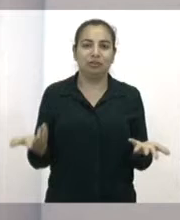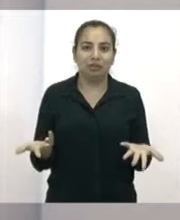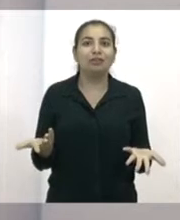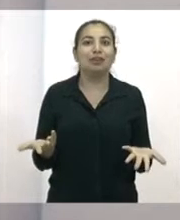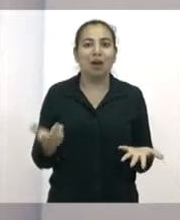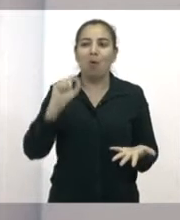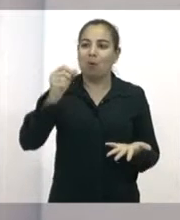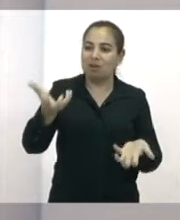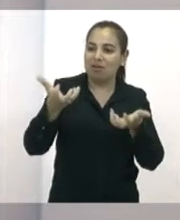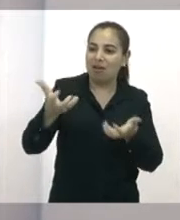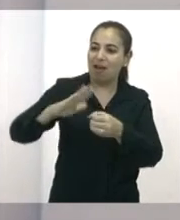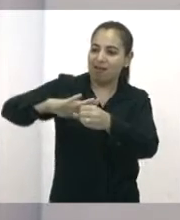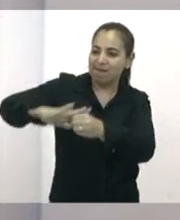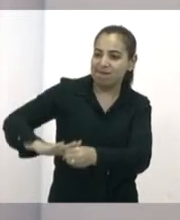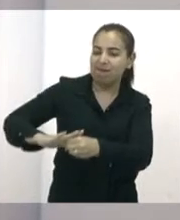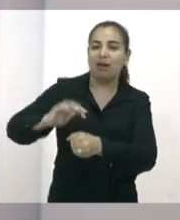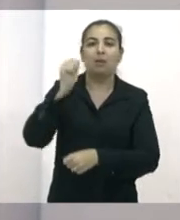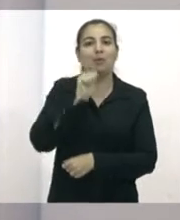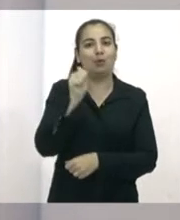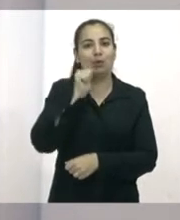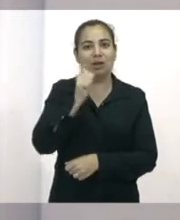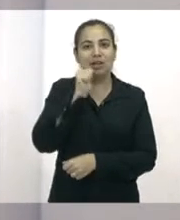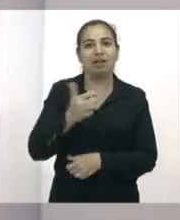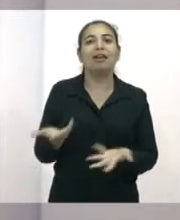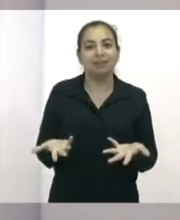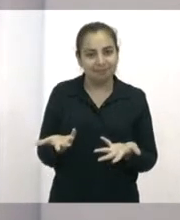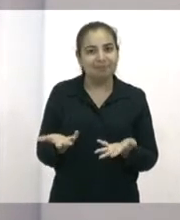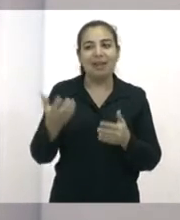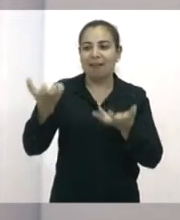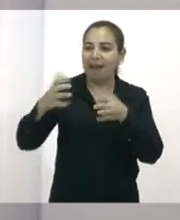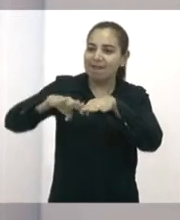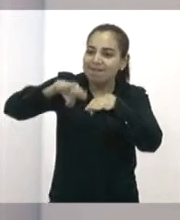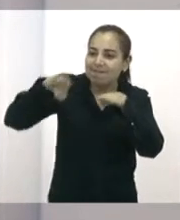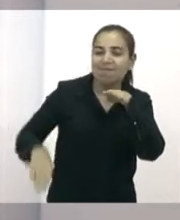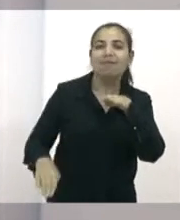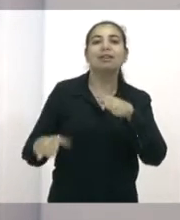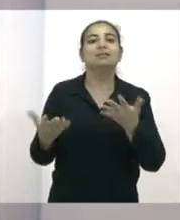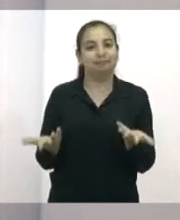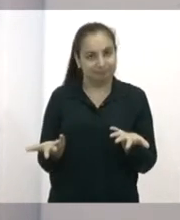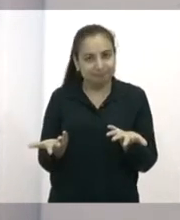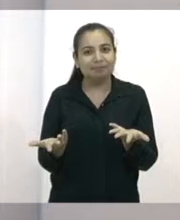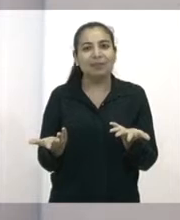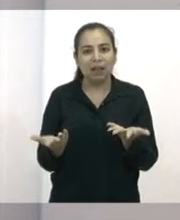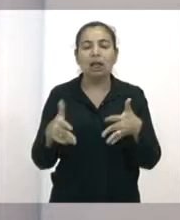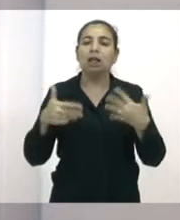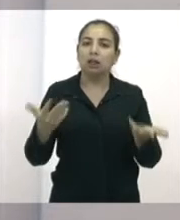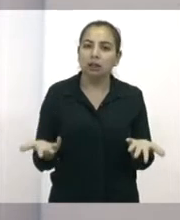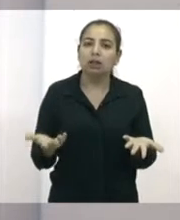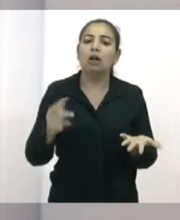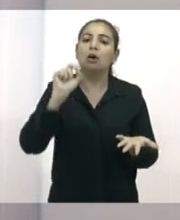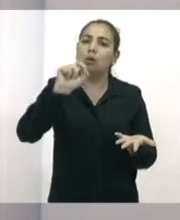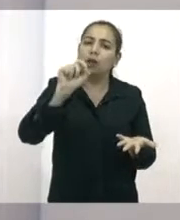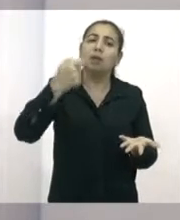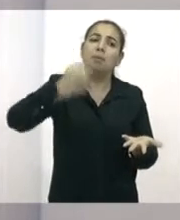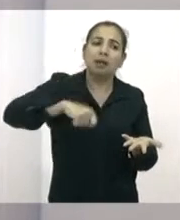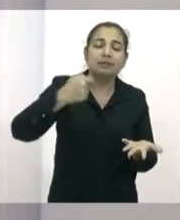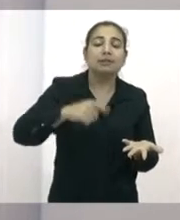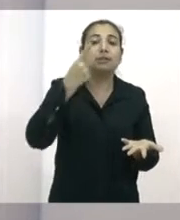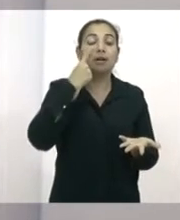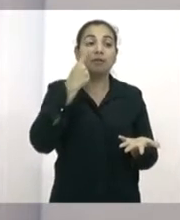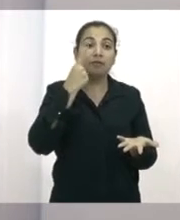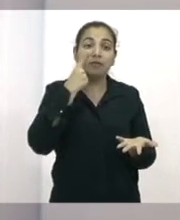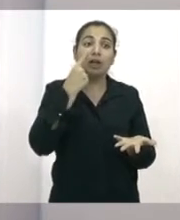que podem ter seus corpos e suas vidas descartados. Então, é preciso que haja realmente um grande investimento na